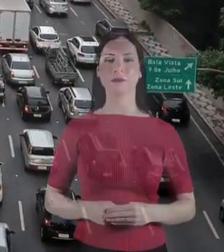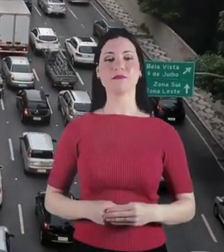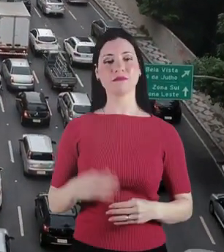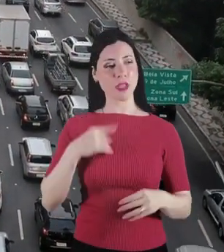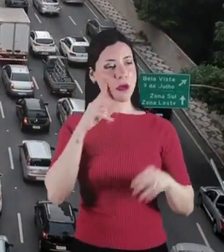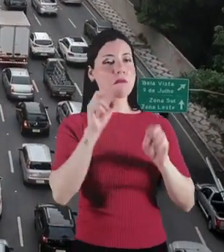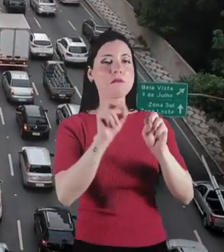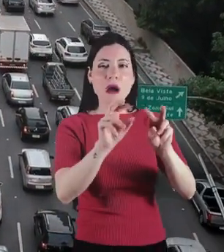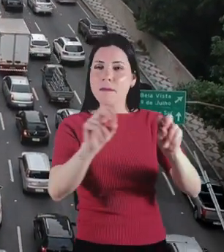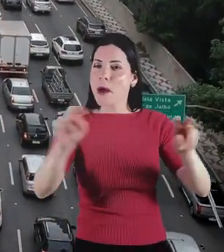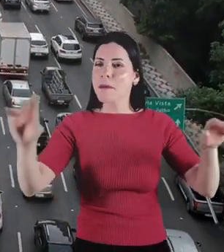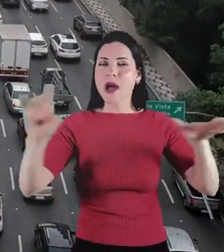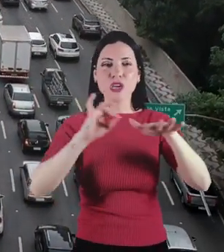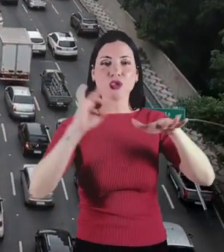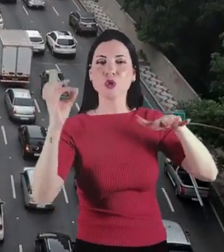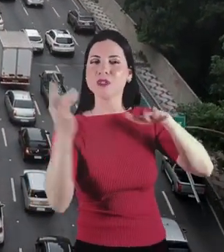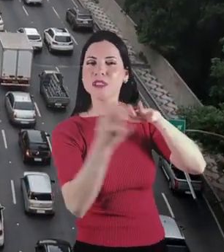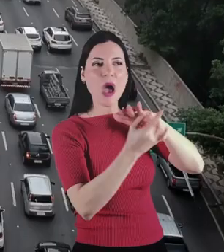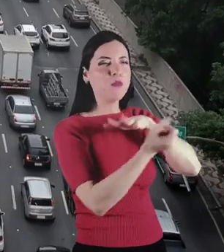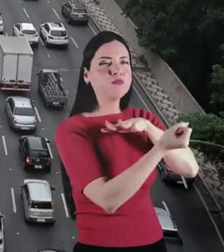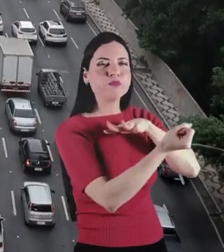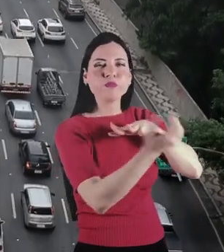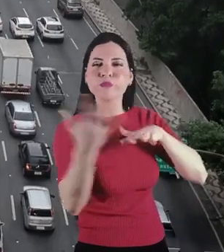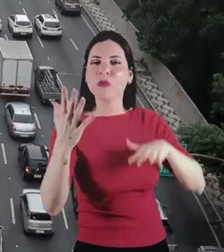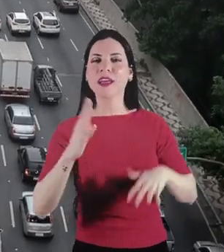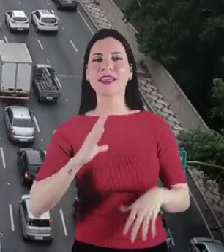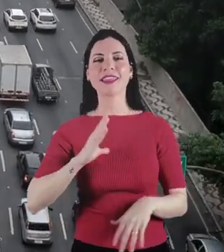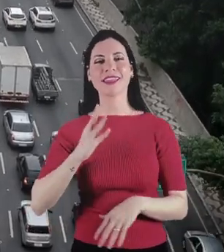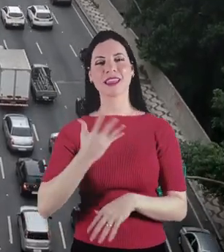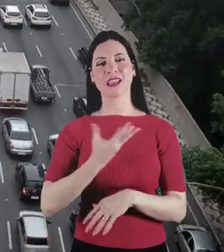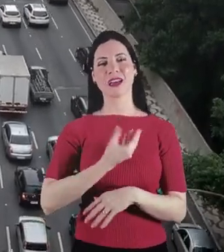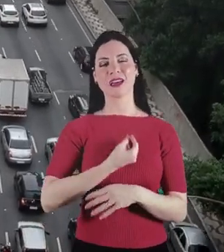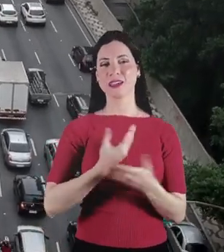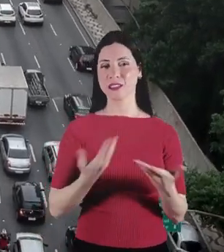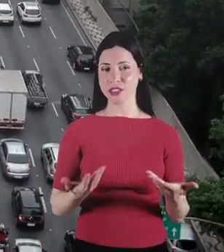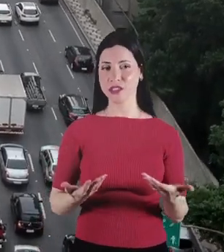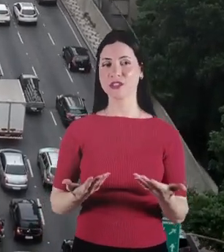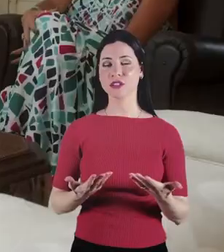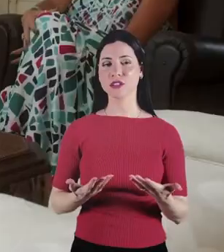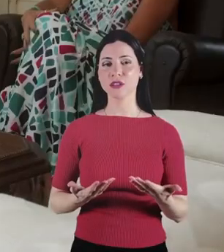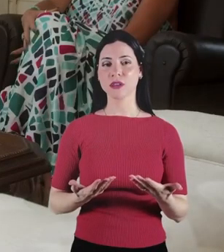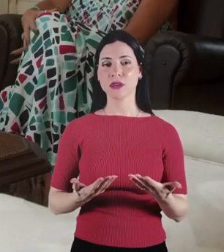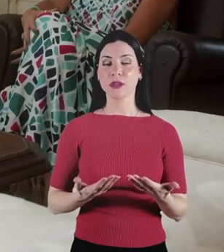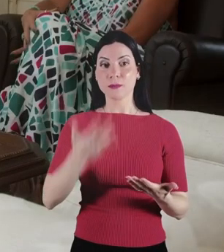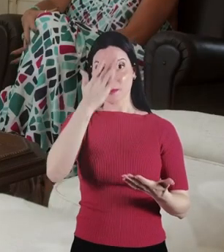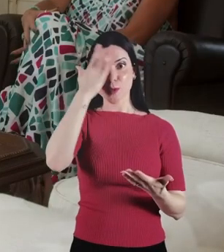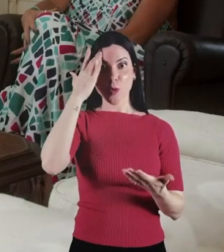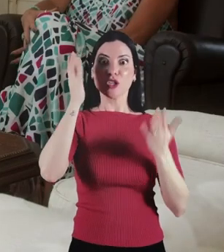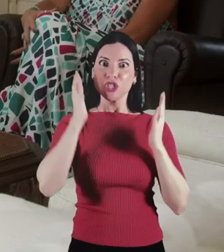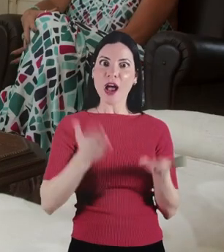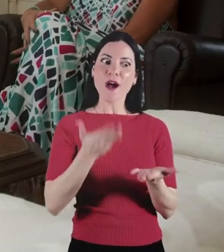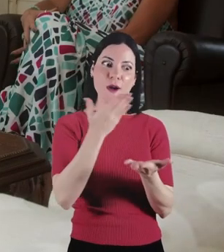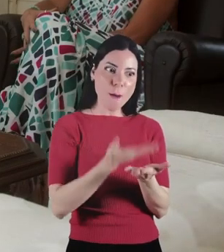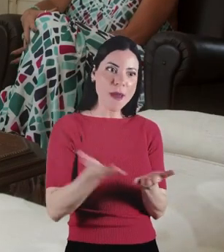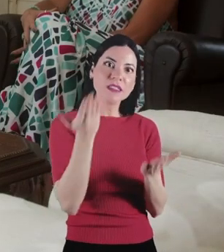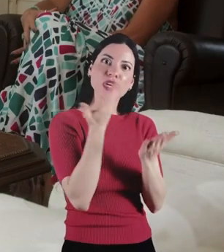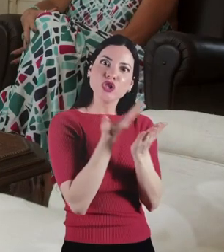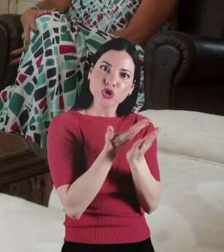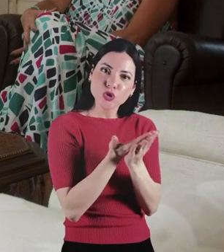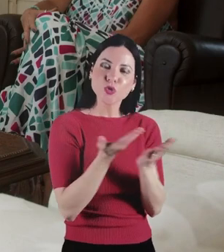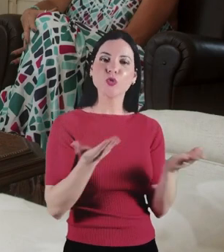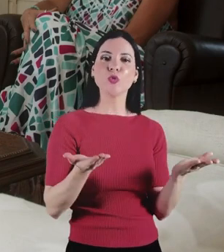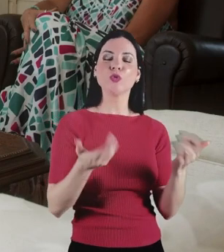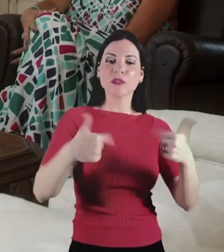Eu tenho encontrado em redes sociais uma quantidade de trans em situações de